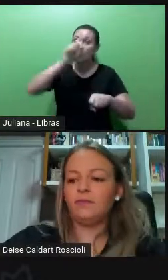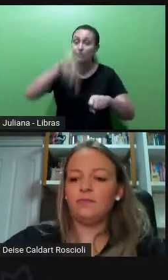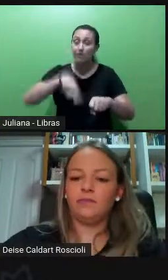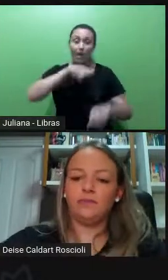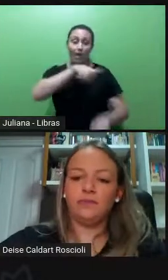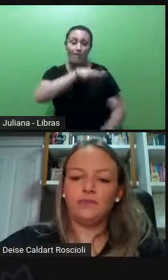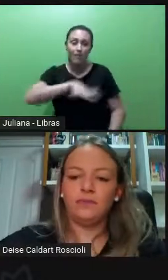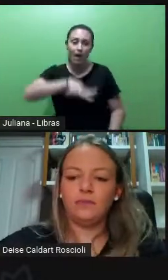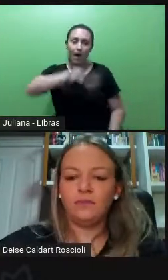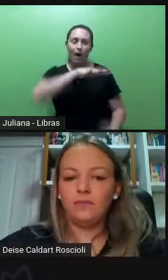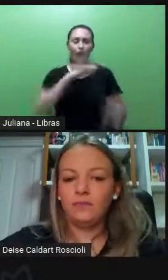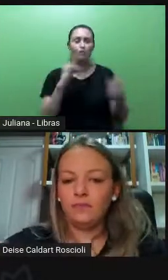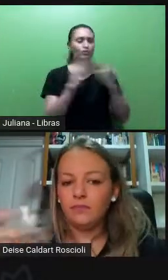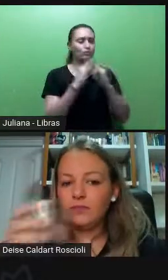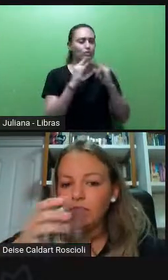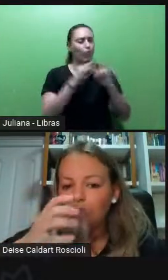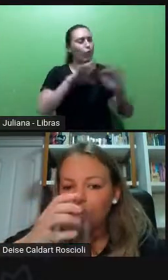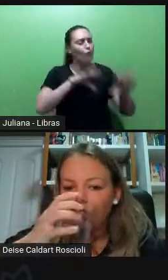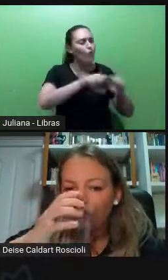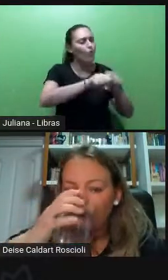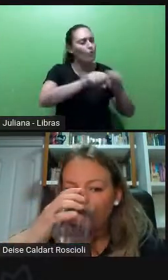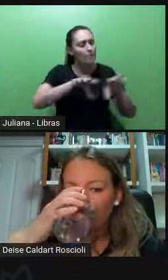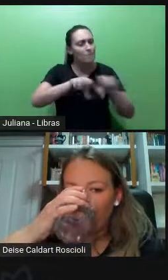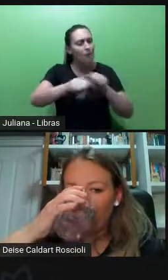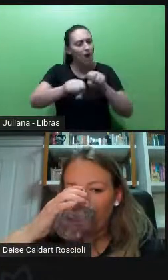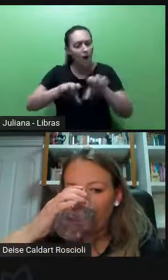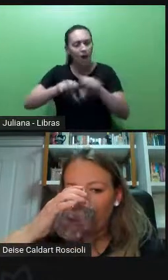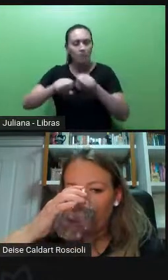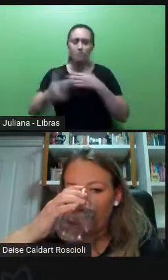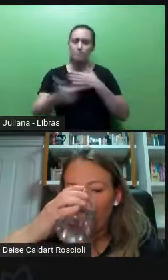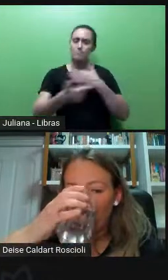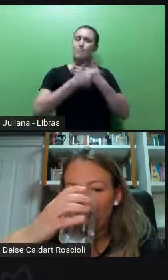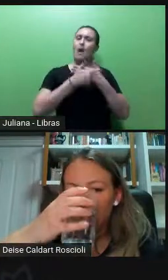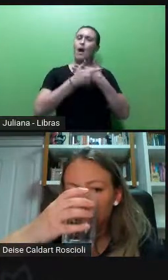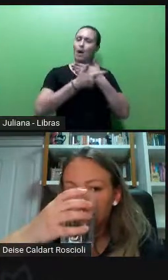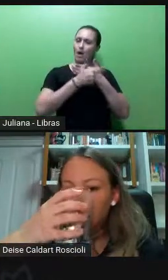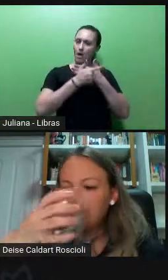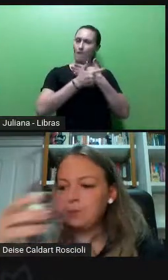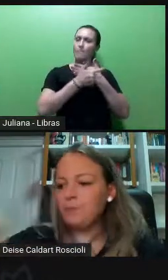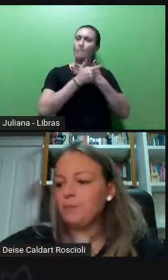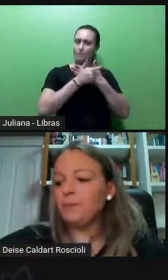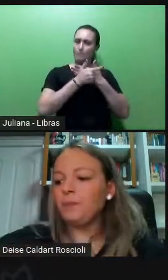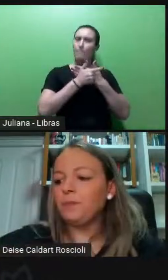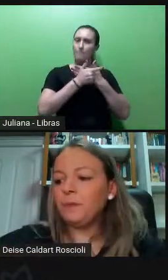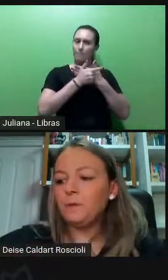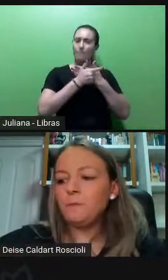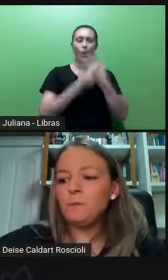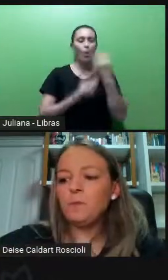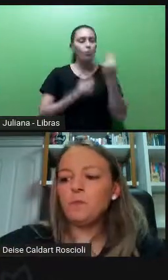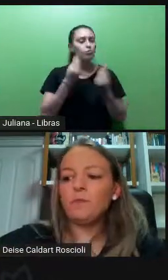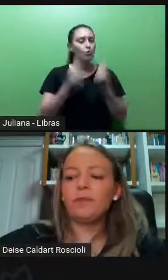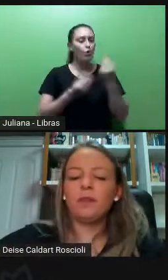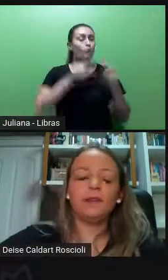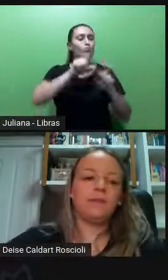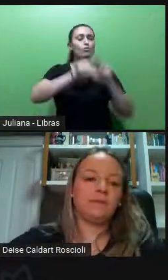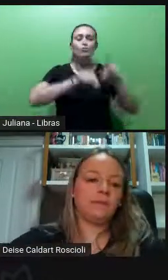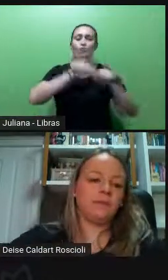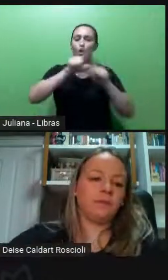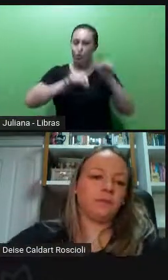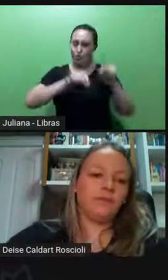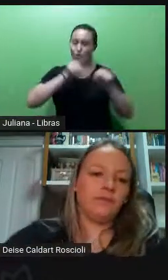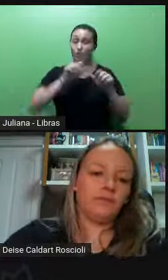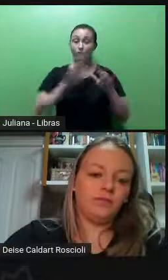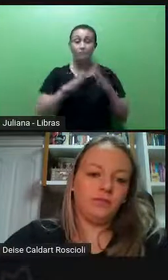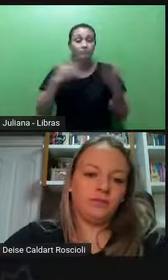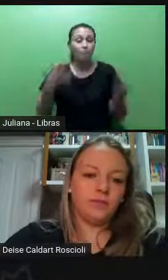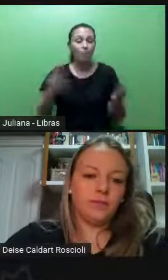instituições de formação, elas têm um papel em como as pessoas farão as suas escolhas de carreira. Então, assim, tudo que a